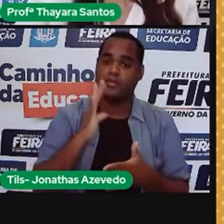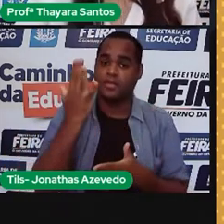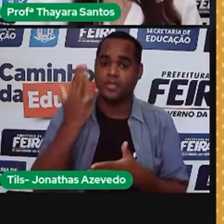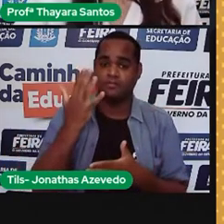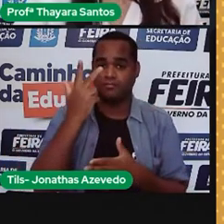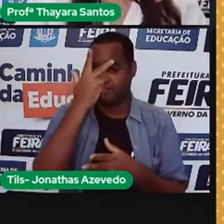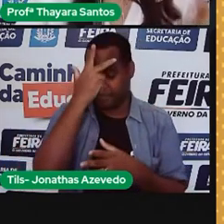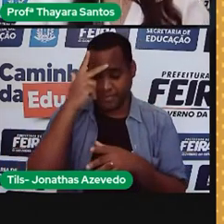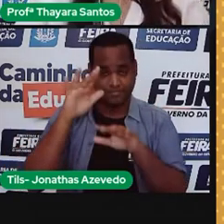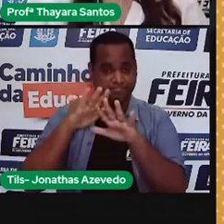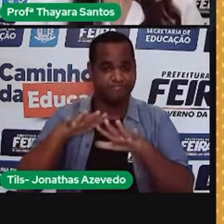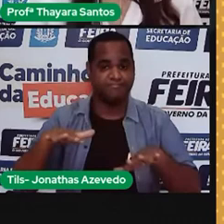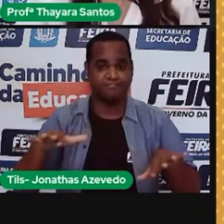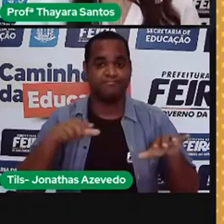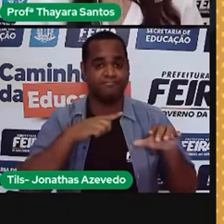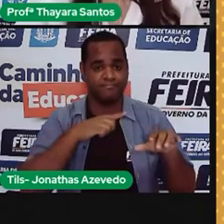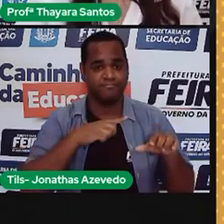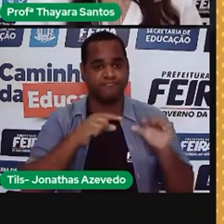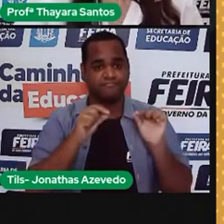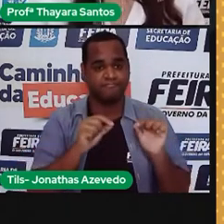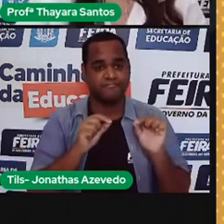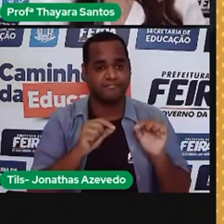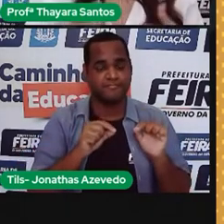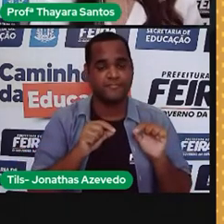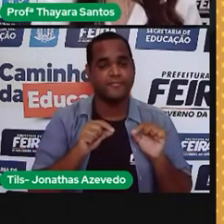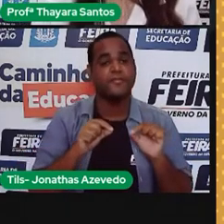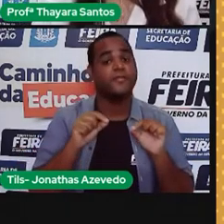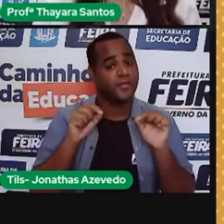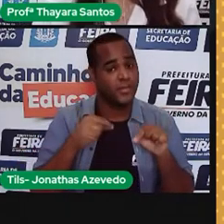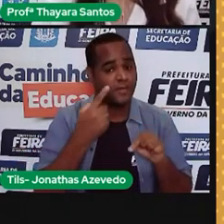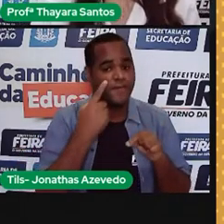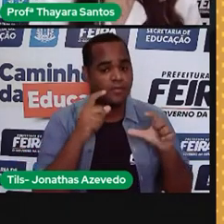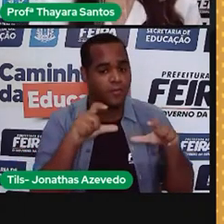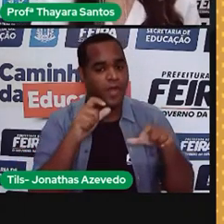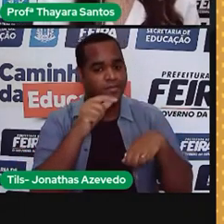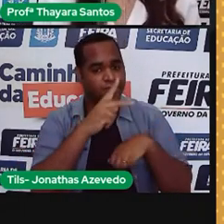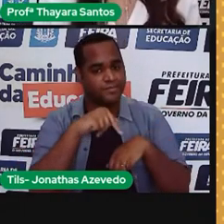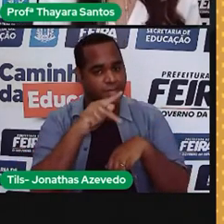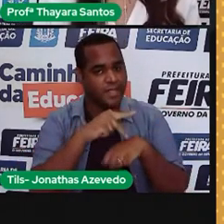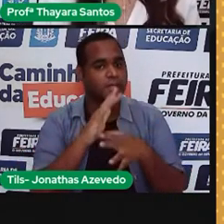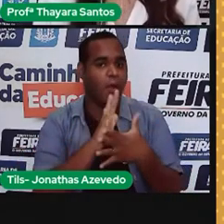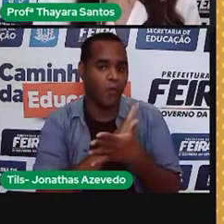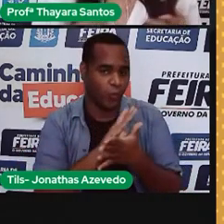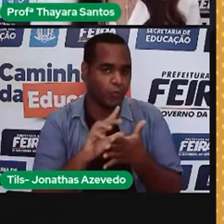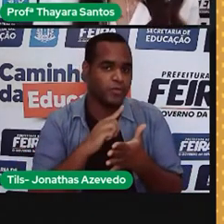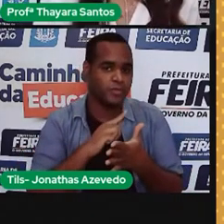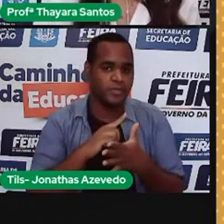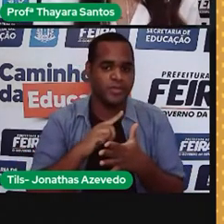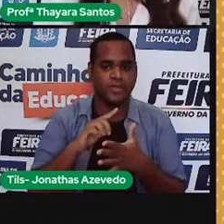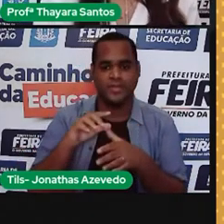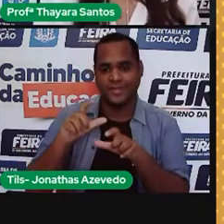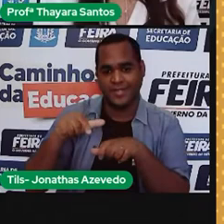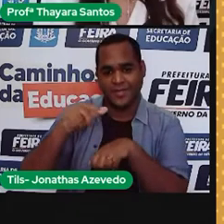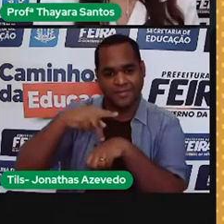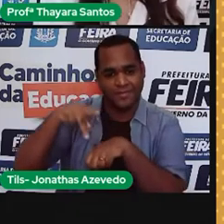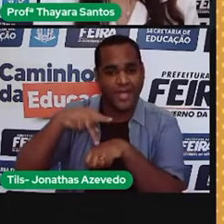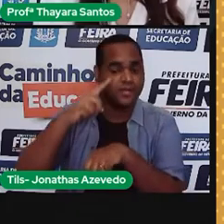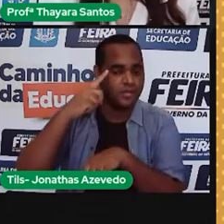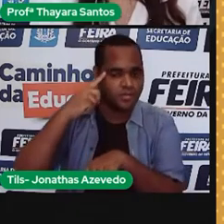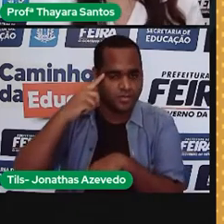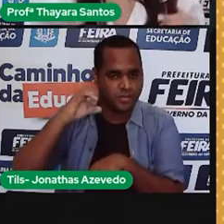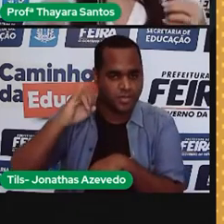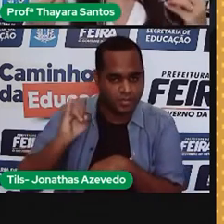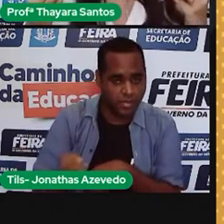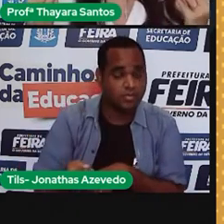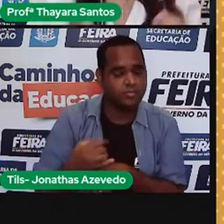proporções. A gente viu ali, vocês já devem ter visto sobre os acidentes que aconteceram em Fukushima, por exemplo, no Japão,